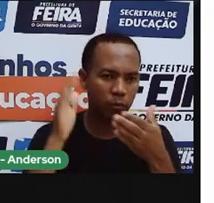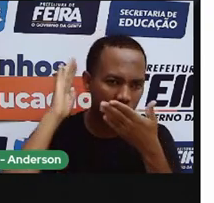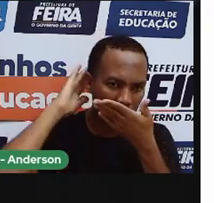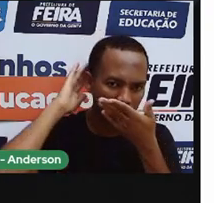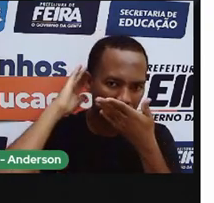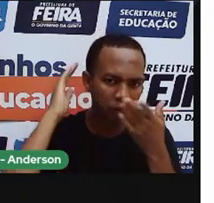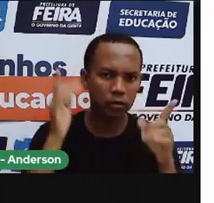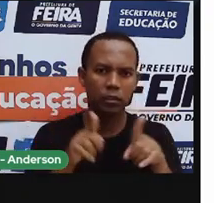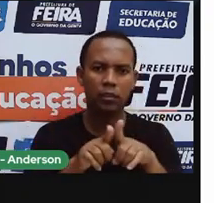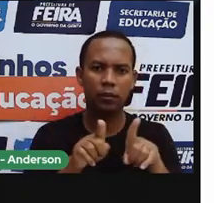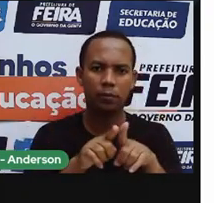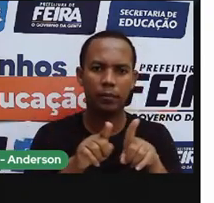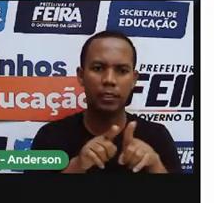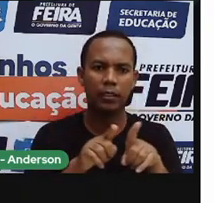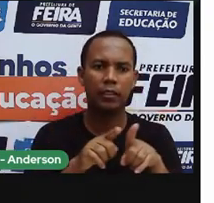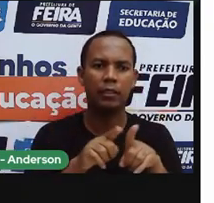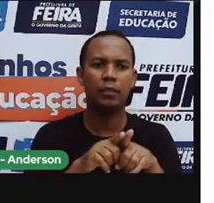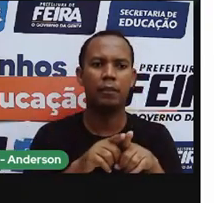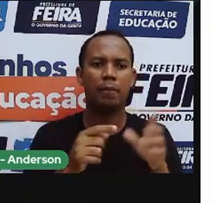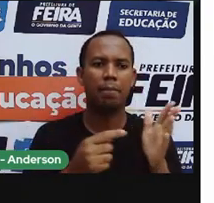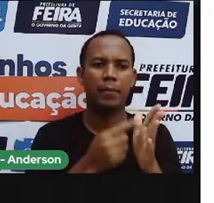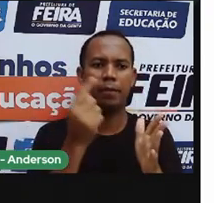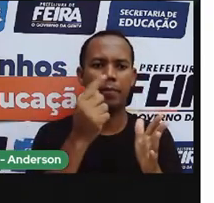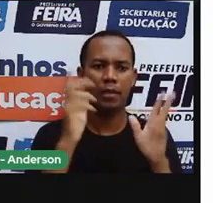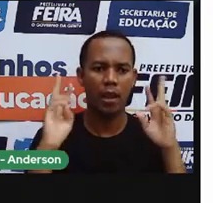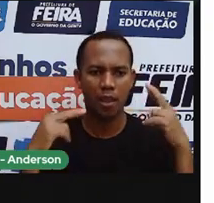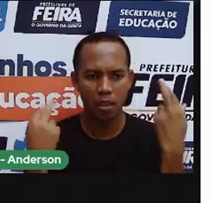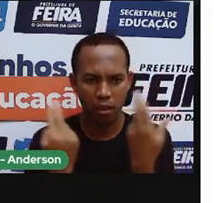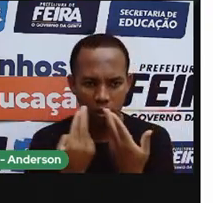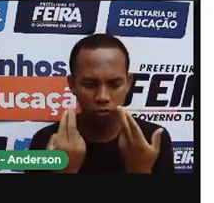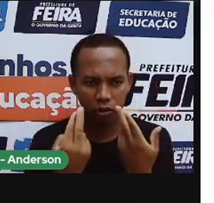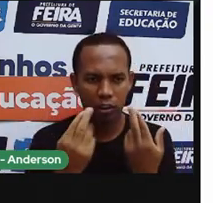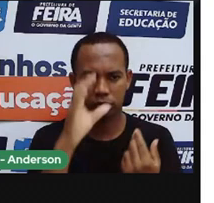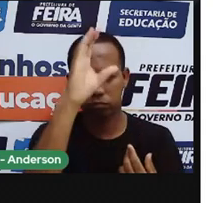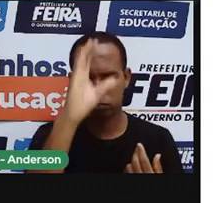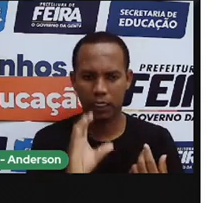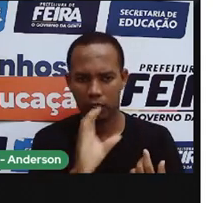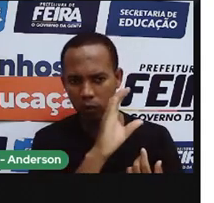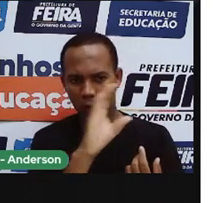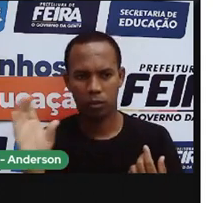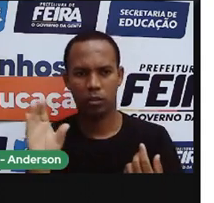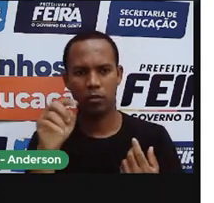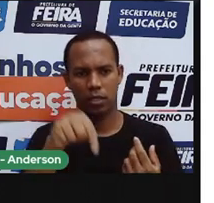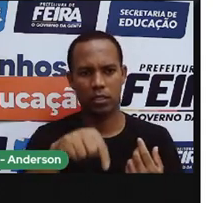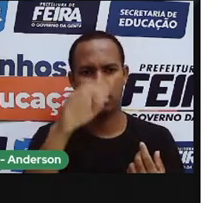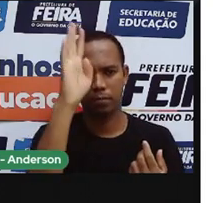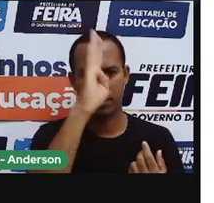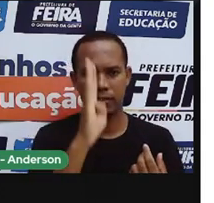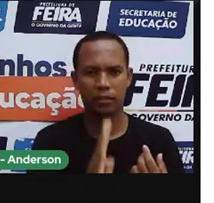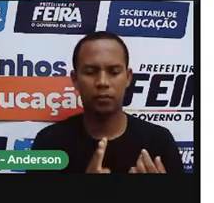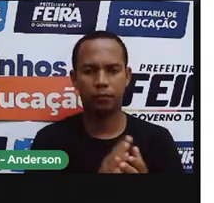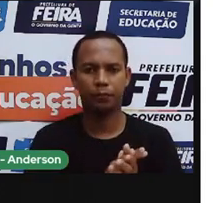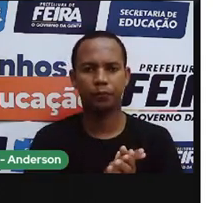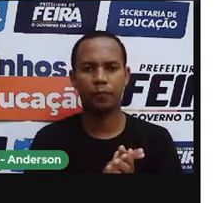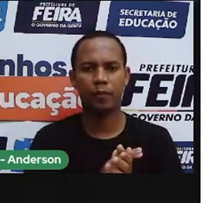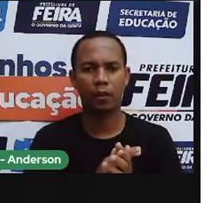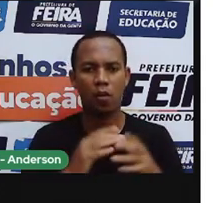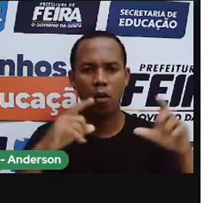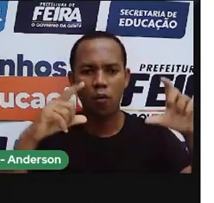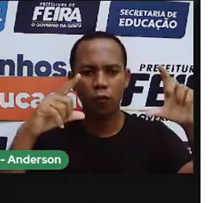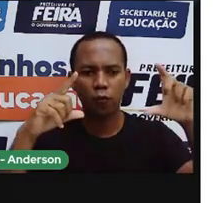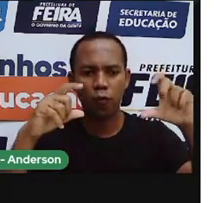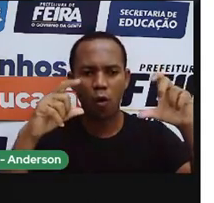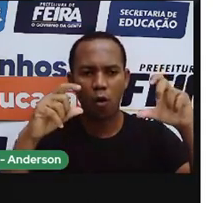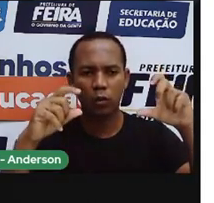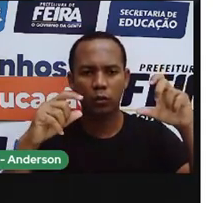primeira missa realizada no Brasil. Essa foto aí, segundo o Google, é uma foto, né, uma imagem